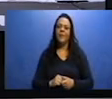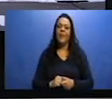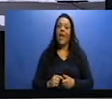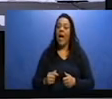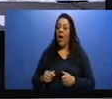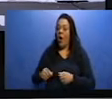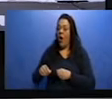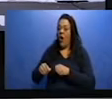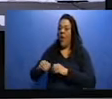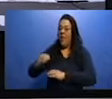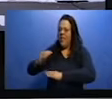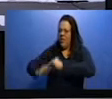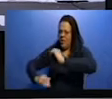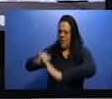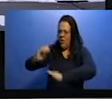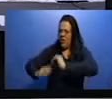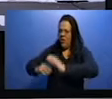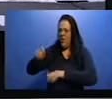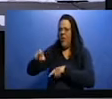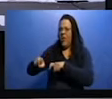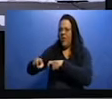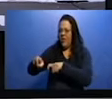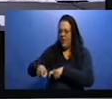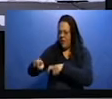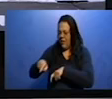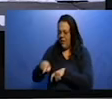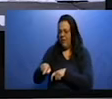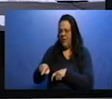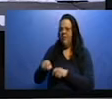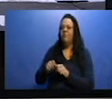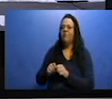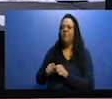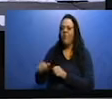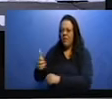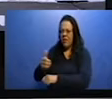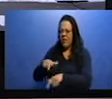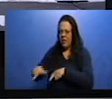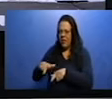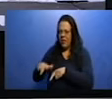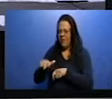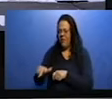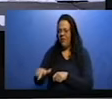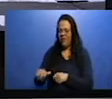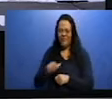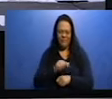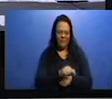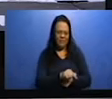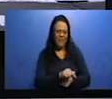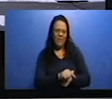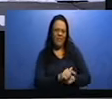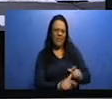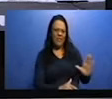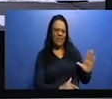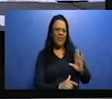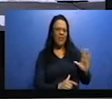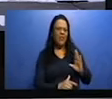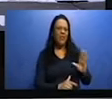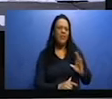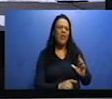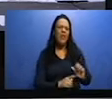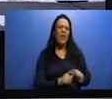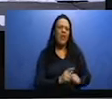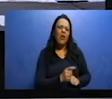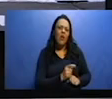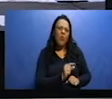agrícola, que é uma atividade muito comum no campo, no meio urbano, ela é meio rara, né? Normalmente, quando existe, são